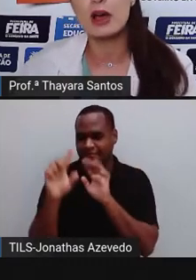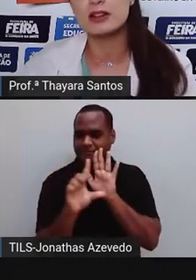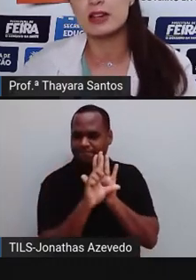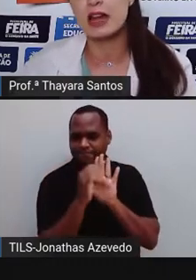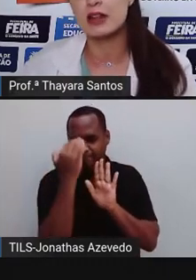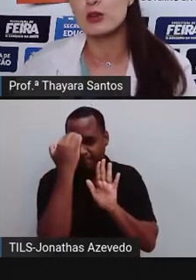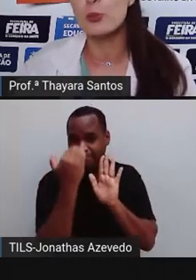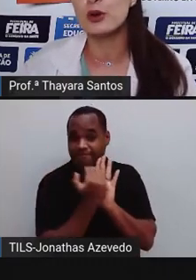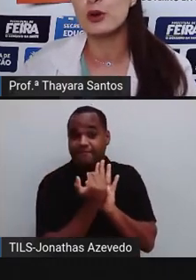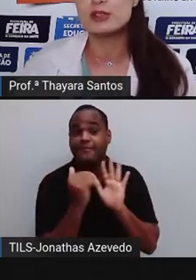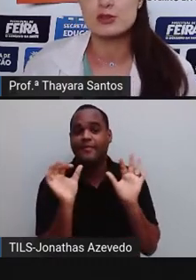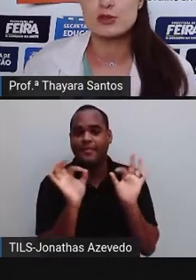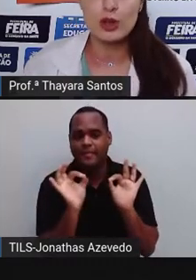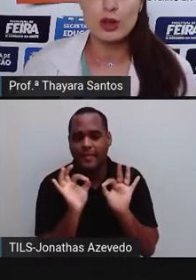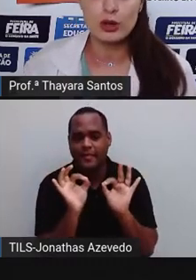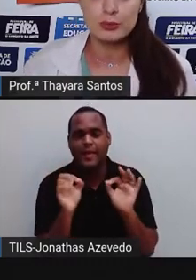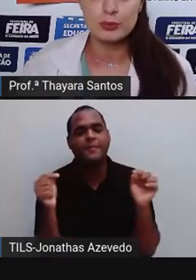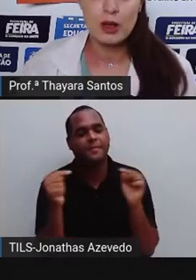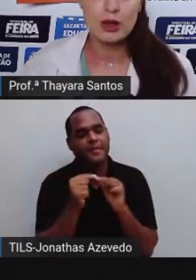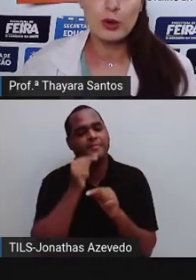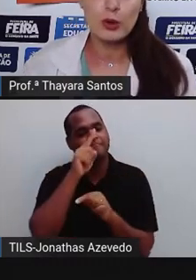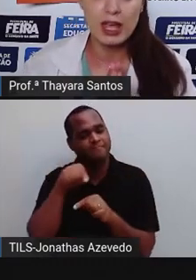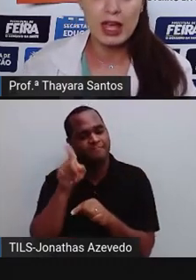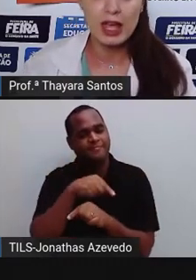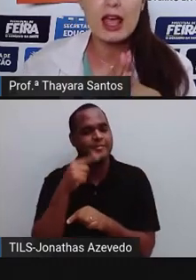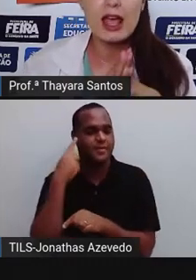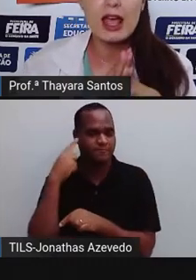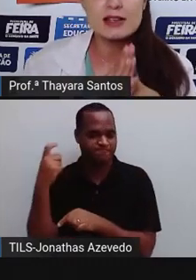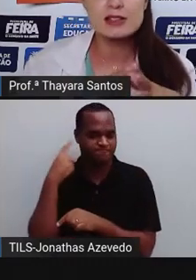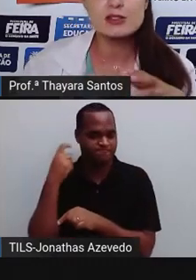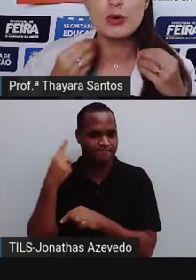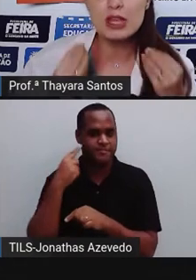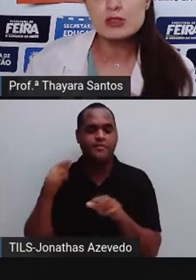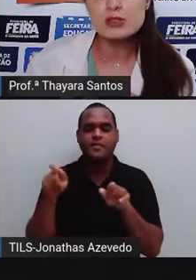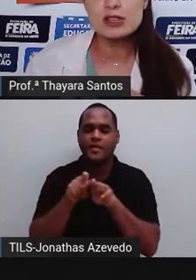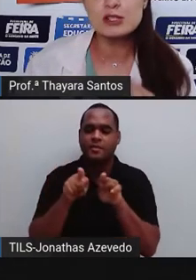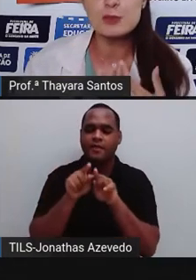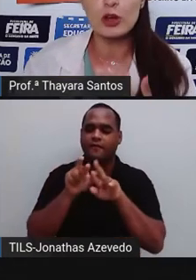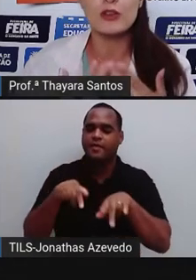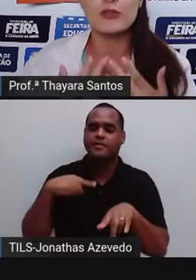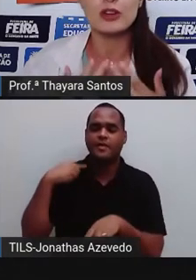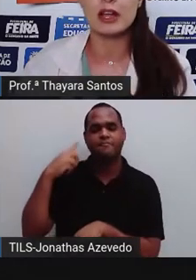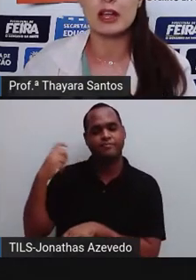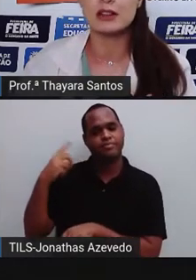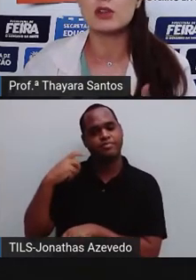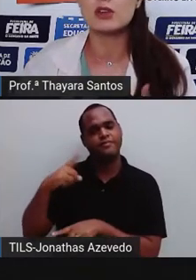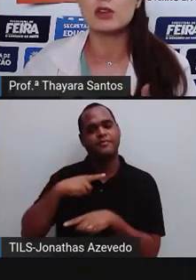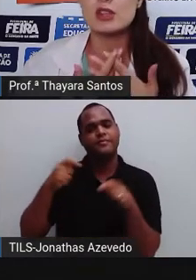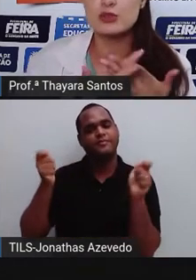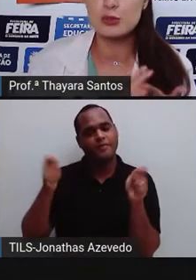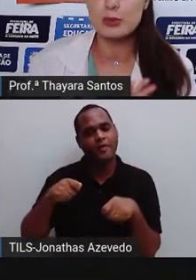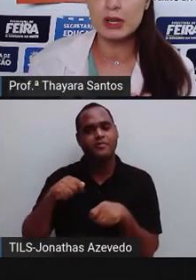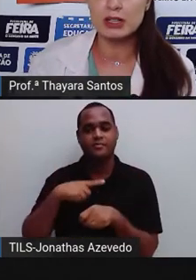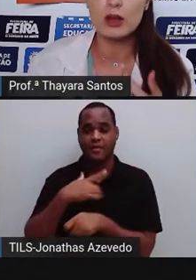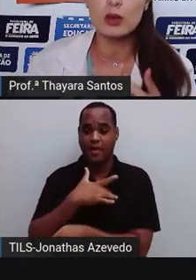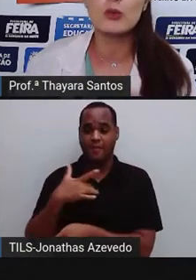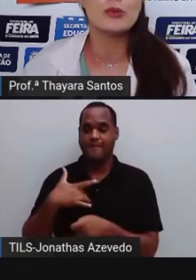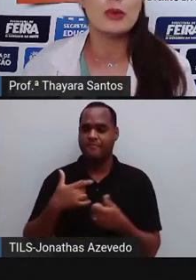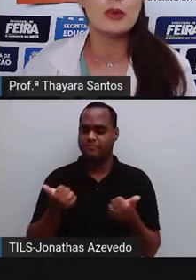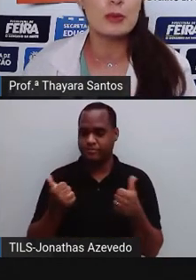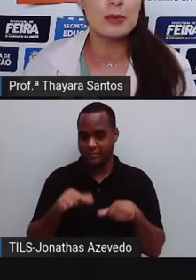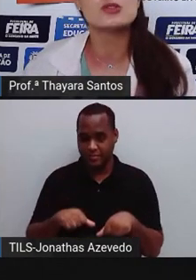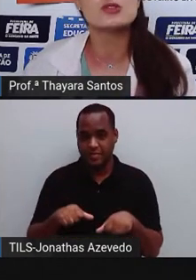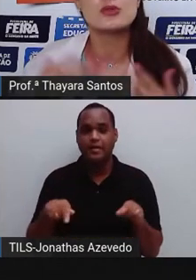é enquadrado como poluição sonora. Porque esses ruídos, eles podem afetar tanto a saúde humana,